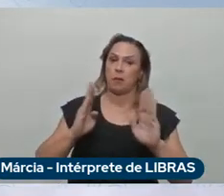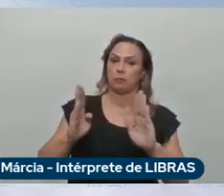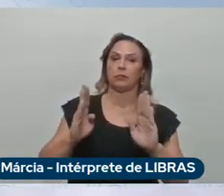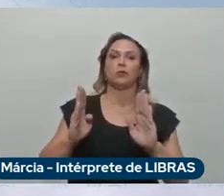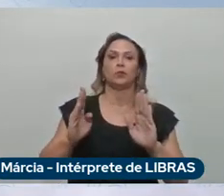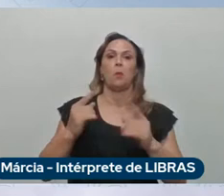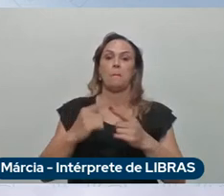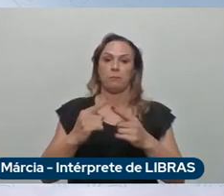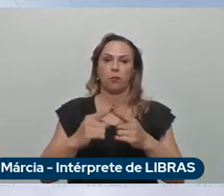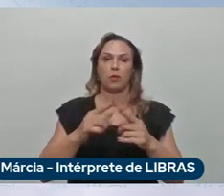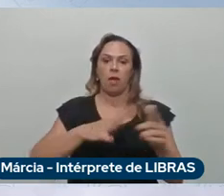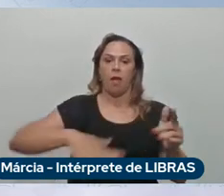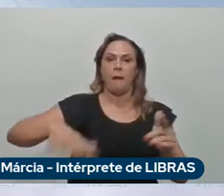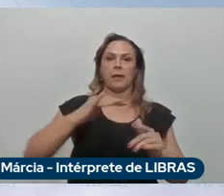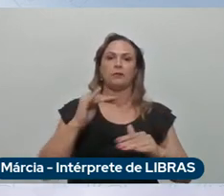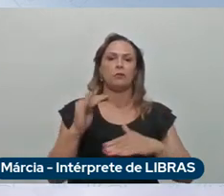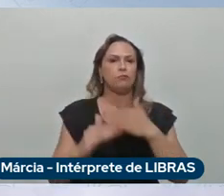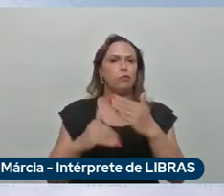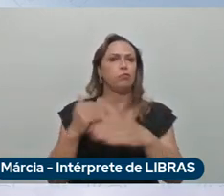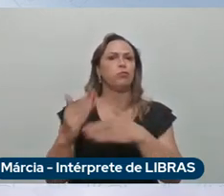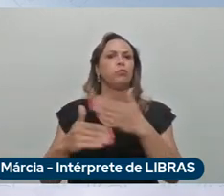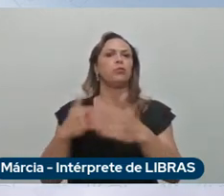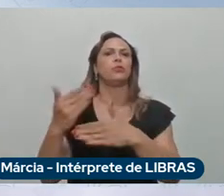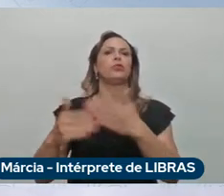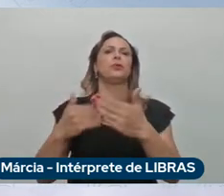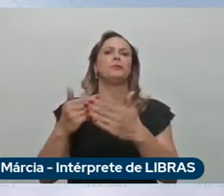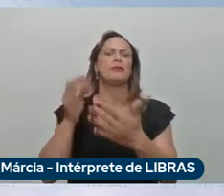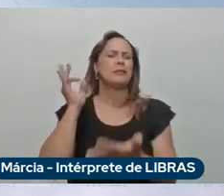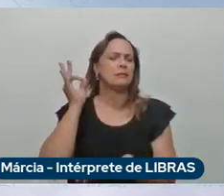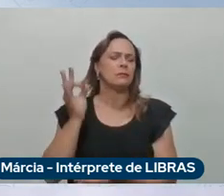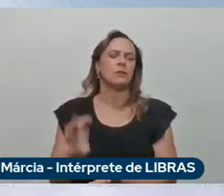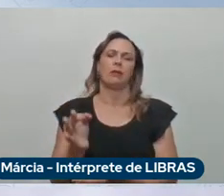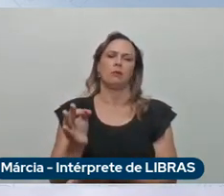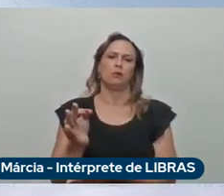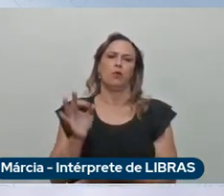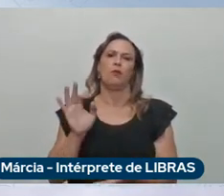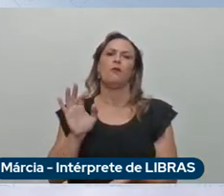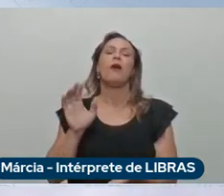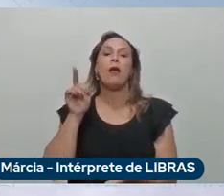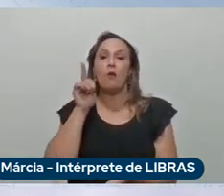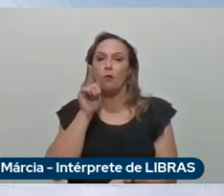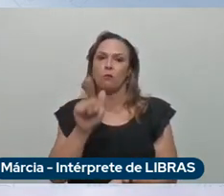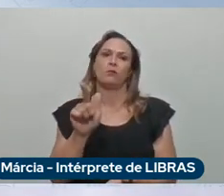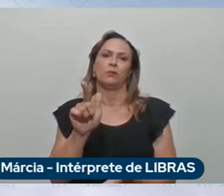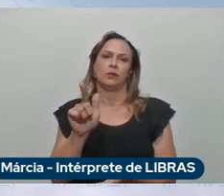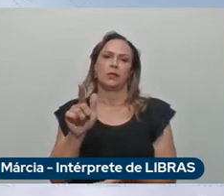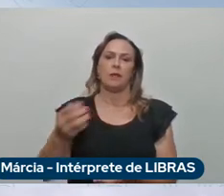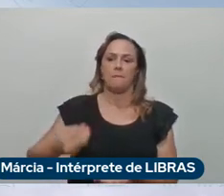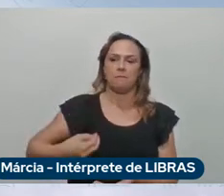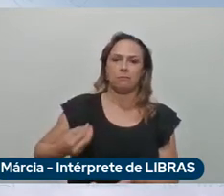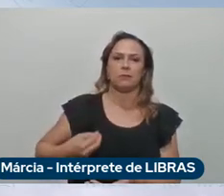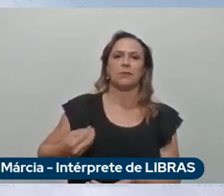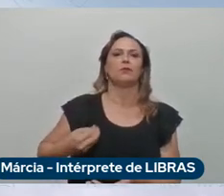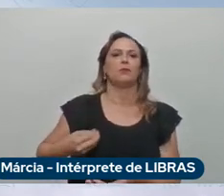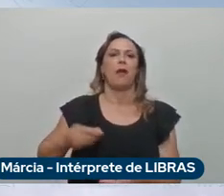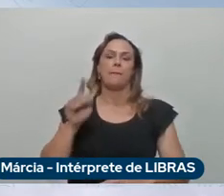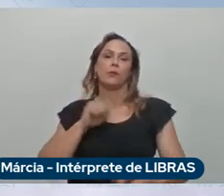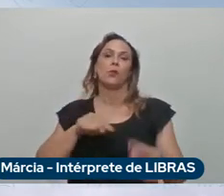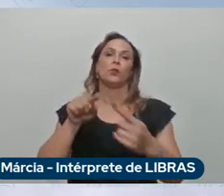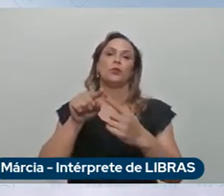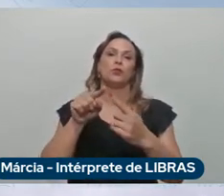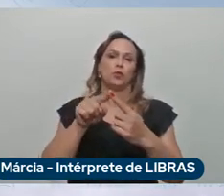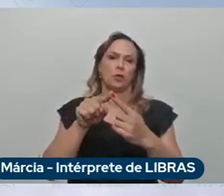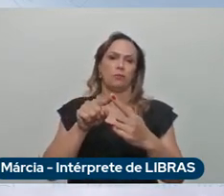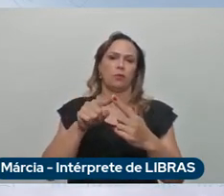para essa opção de motopropulsão cada região nós somos seis regiões América Latina é uma das seis